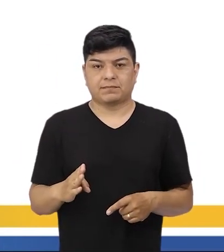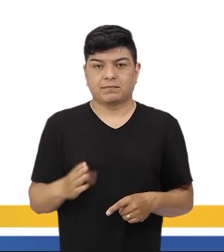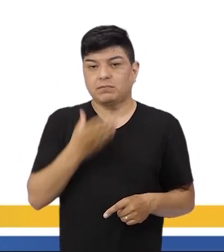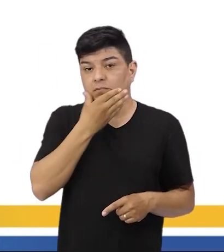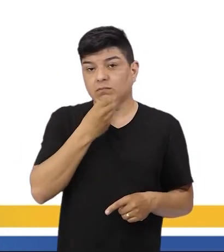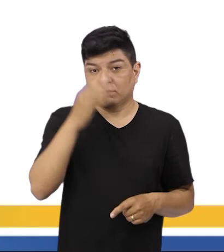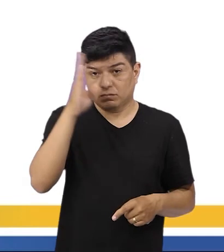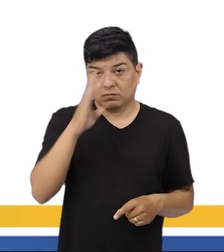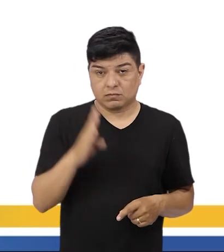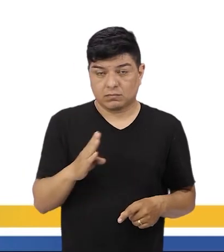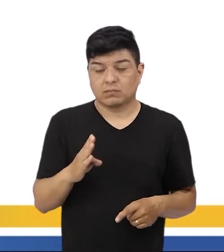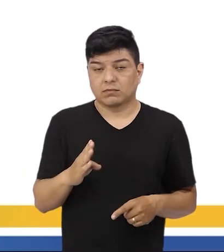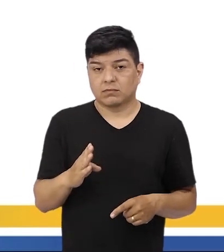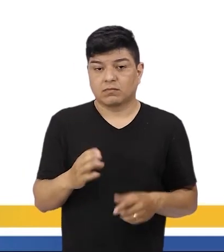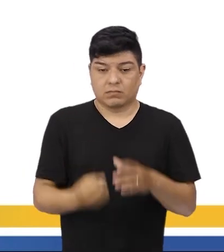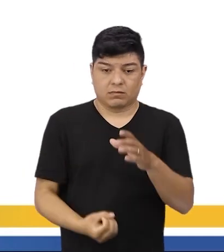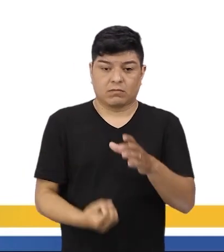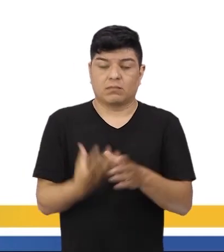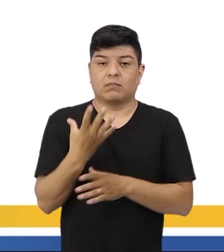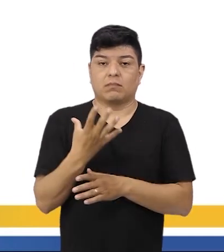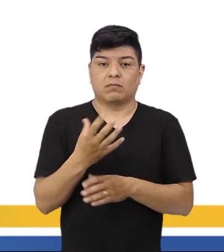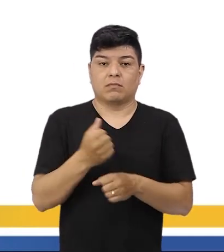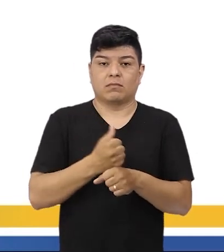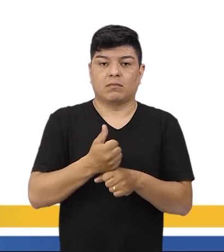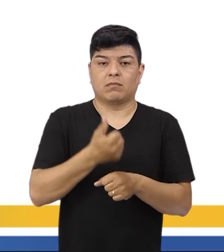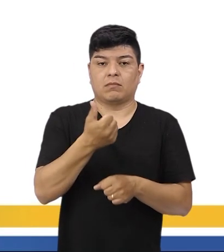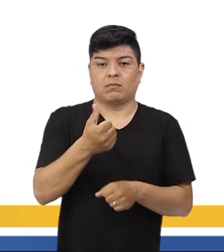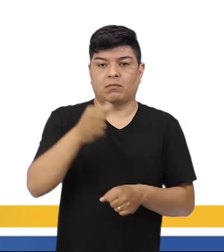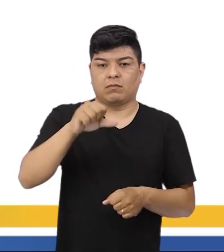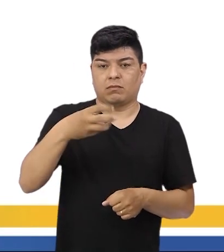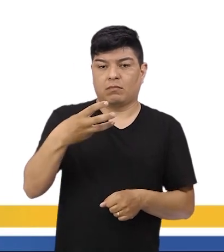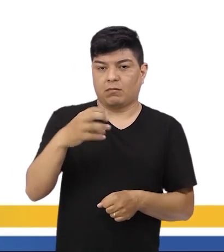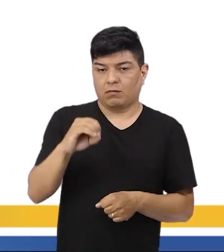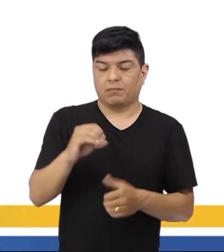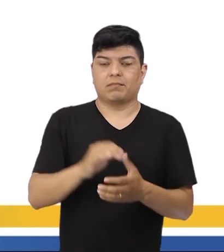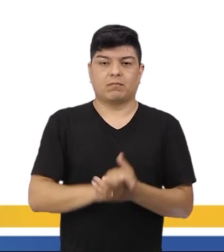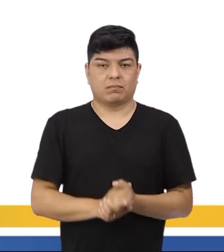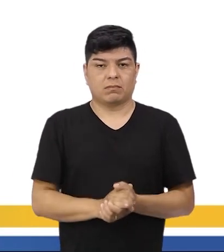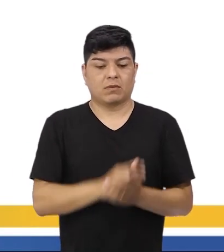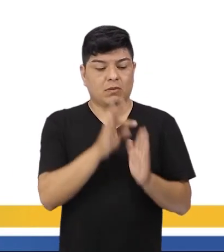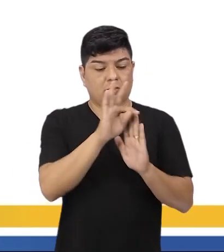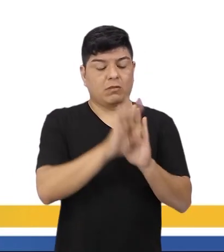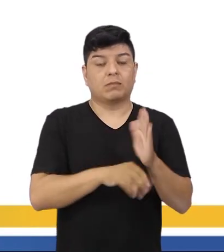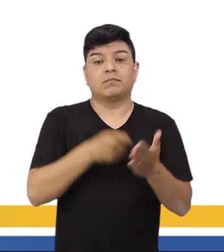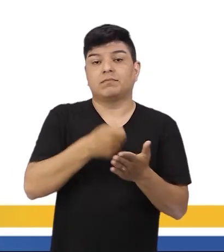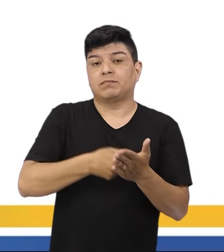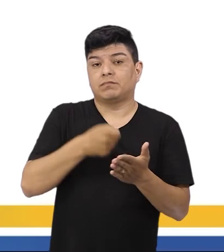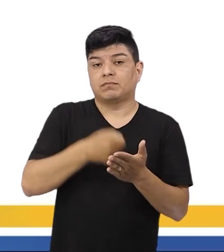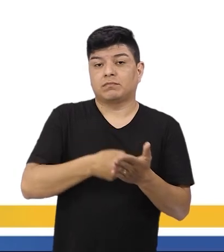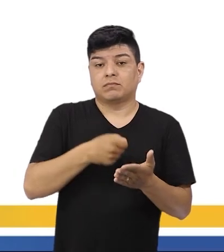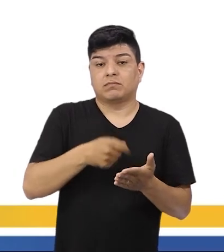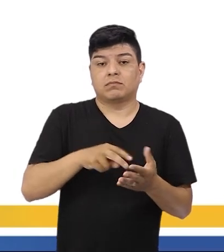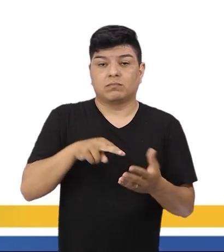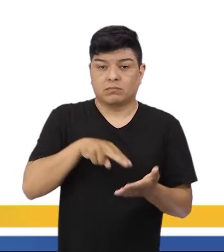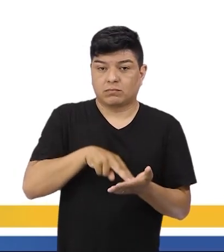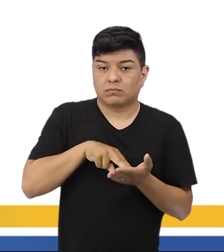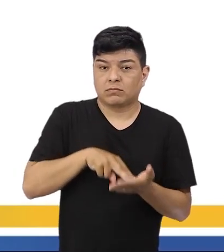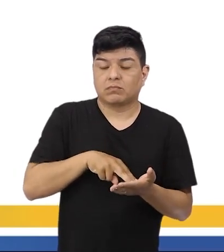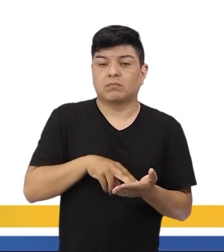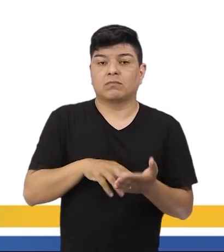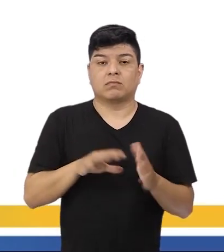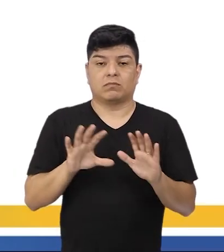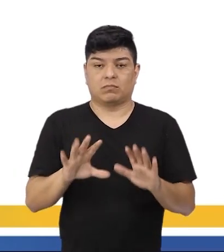brasileiro, teria nascido em 1930. O texto defende que a consolidação de uma